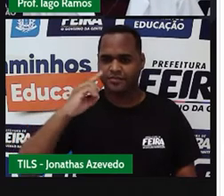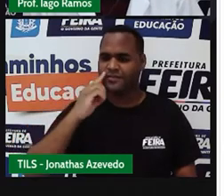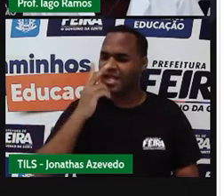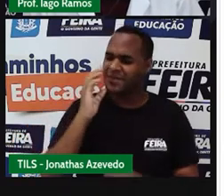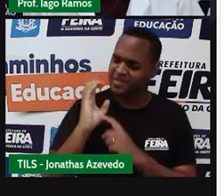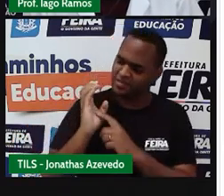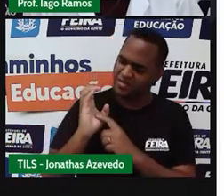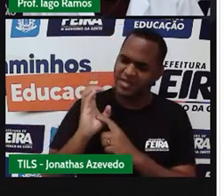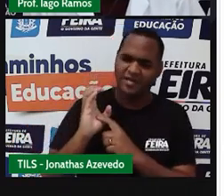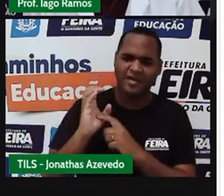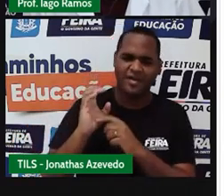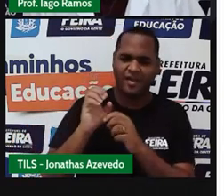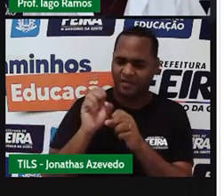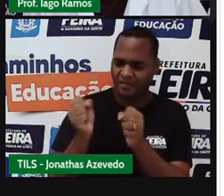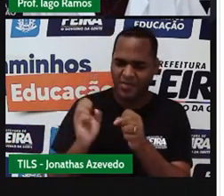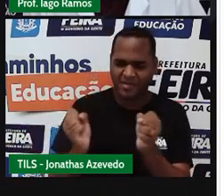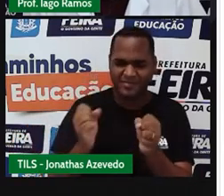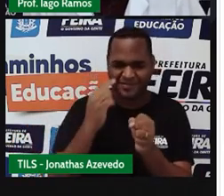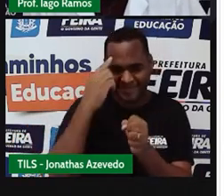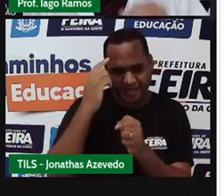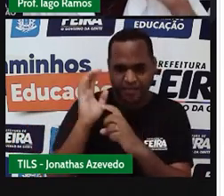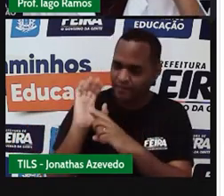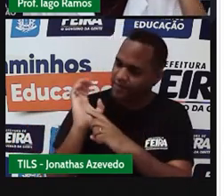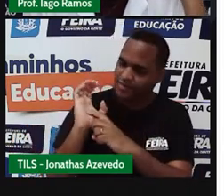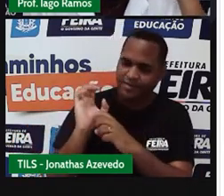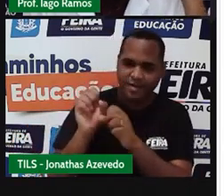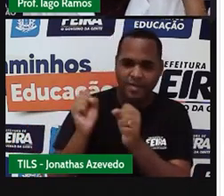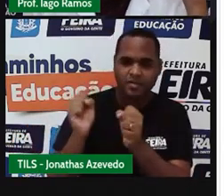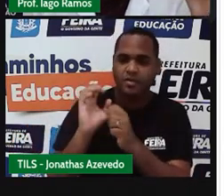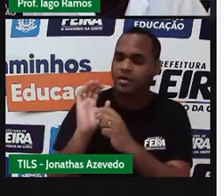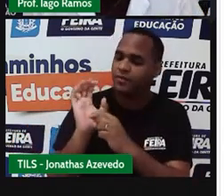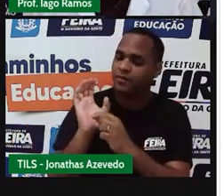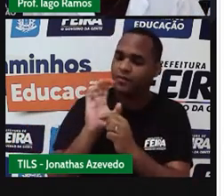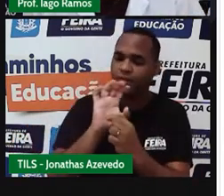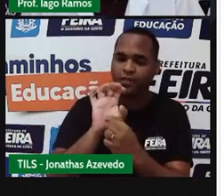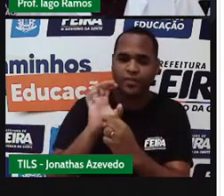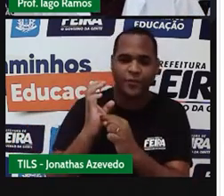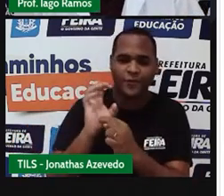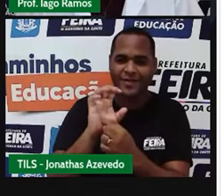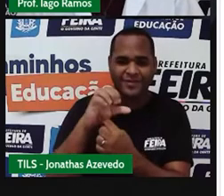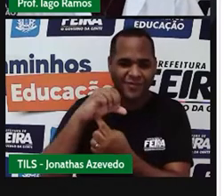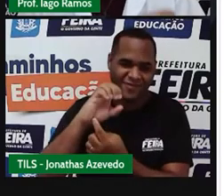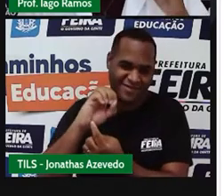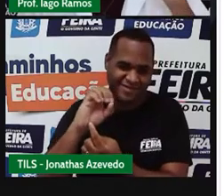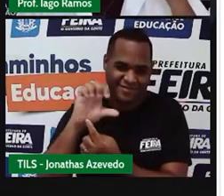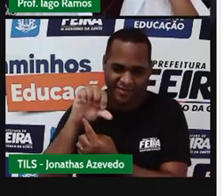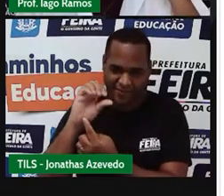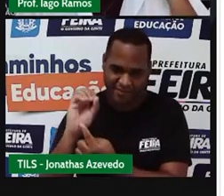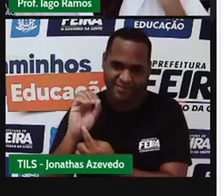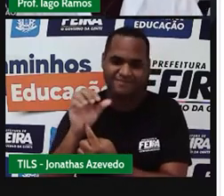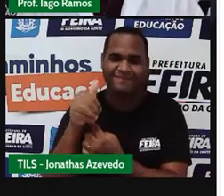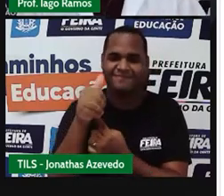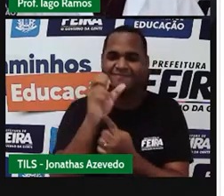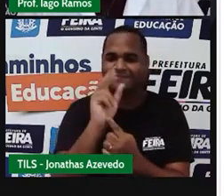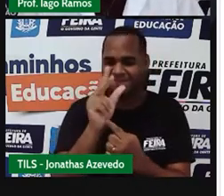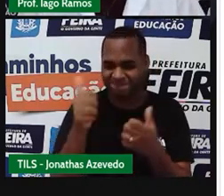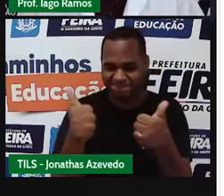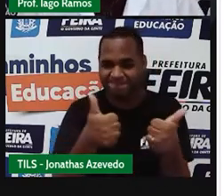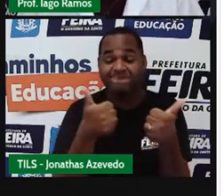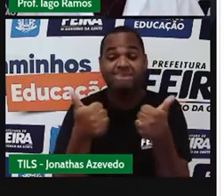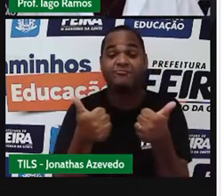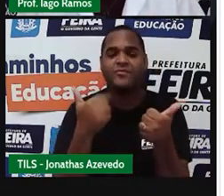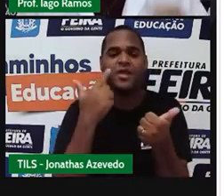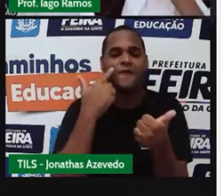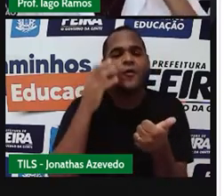O é que o ventilador quebrado faz? O ventilador quebrado não venta. 90. Bom, o que é que tem de